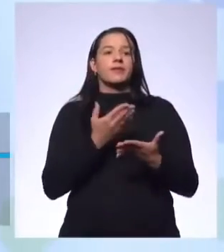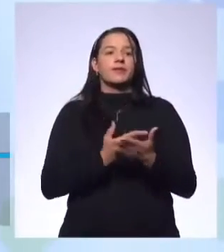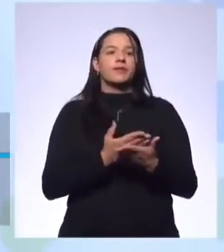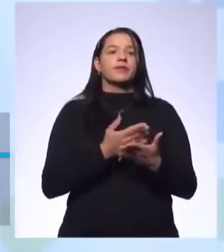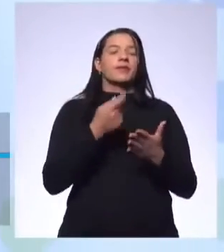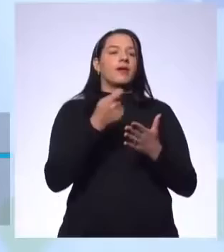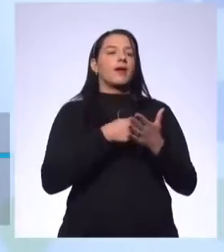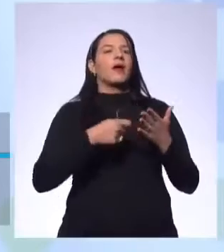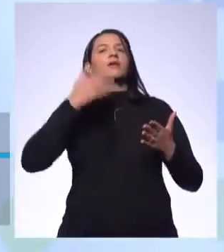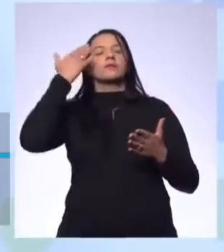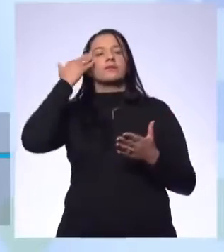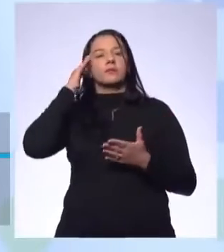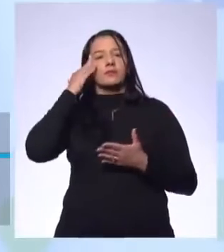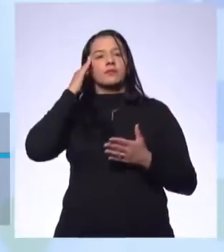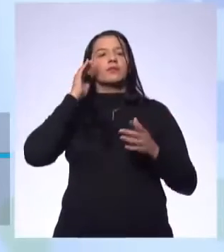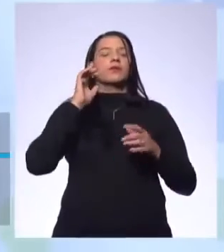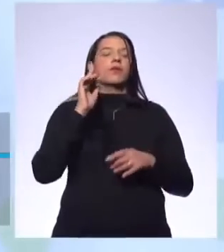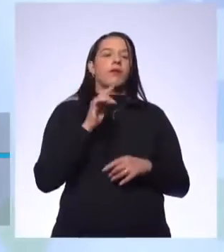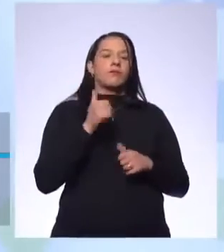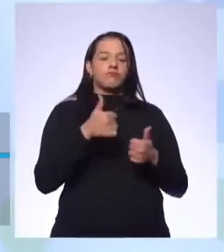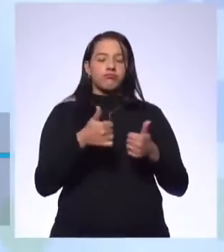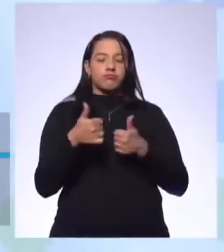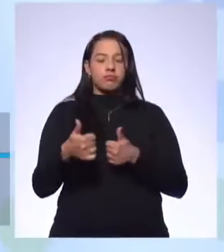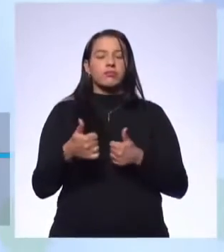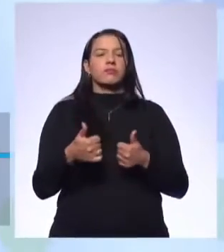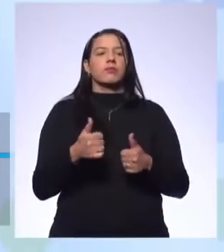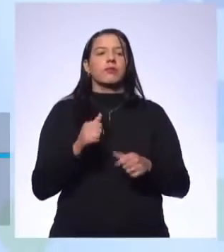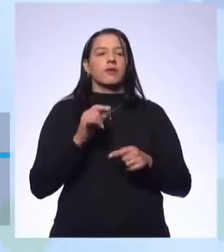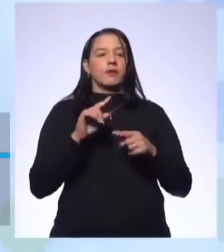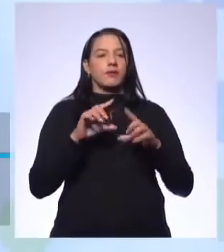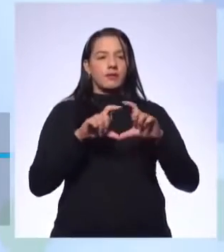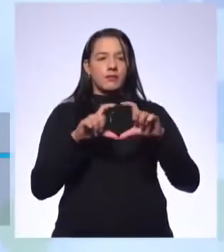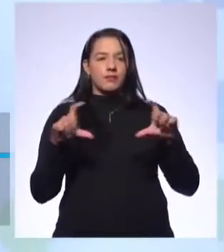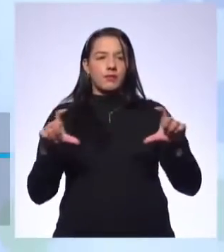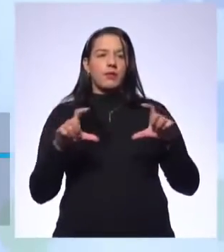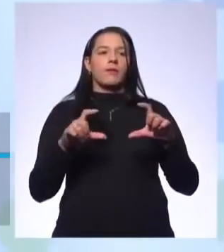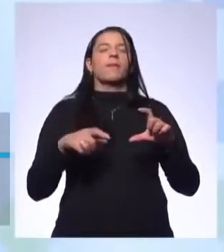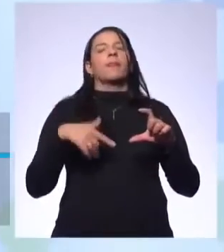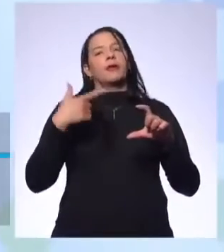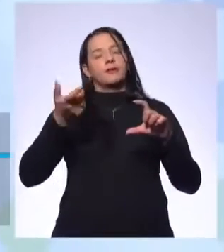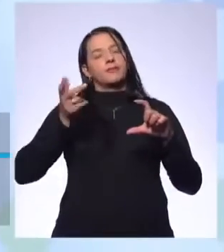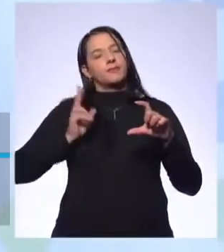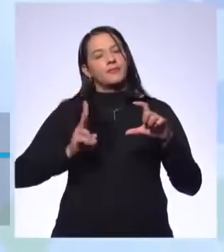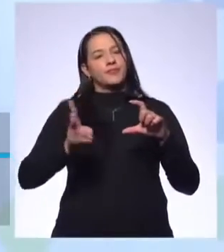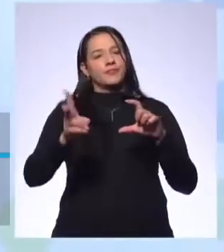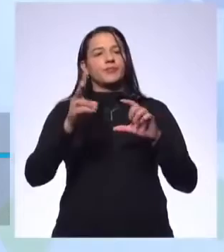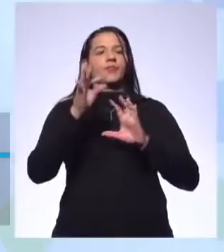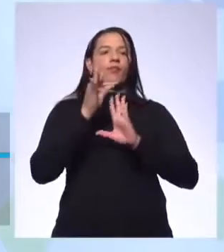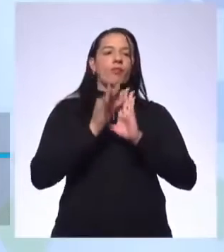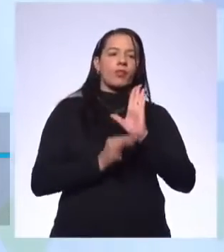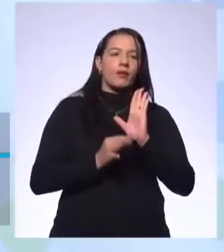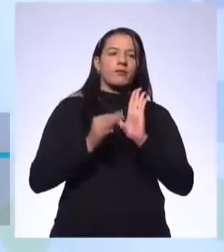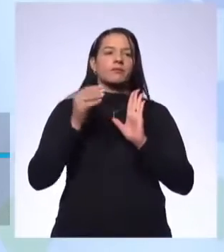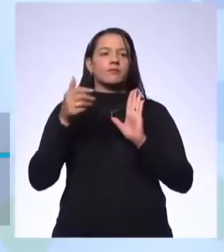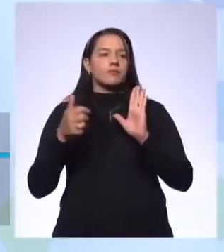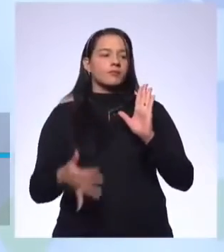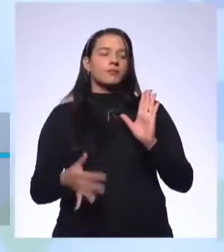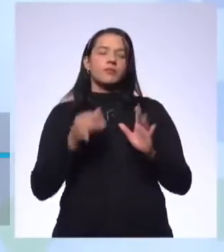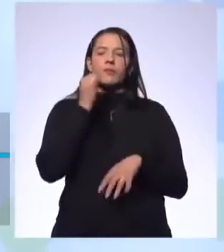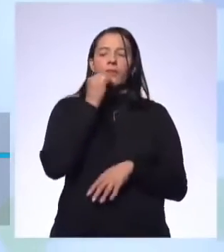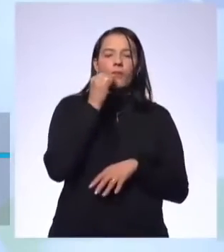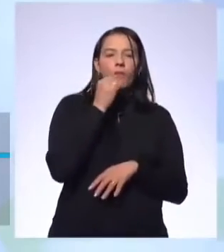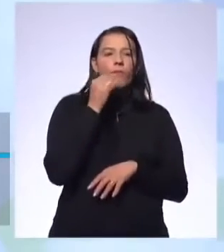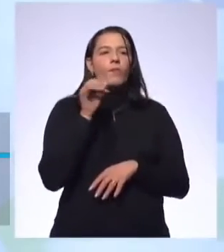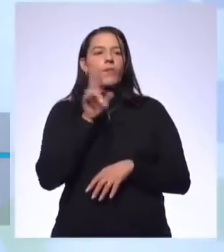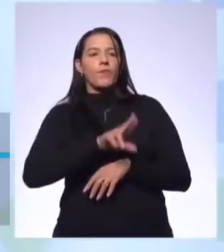pegavam ali, ah, que tá legalzinho, redondinho. Daí, dali, iam partir. Ah, isso daqui eu vou usar um exemplo,